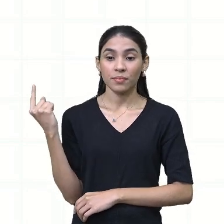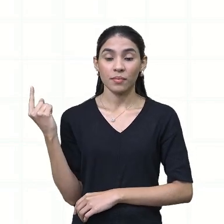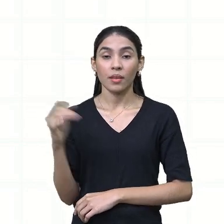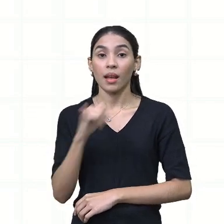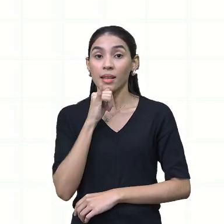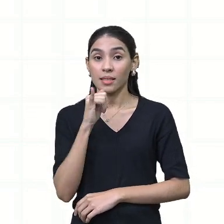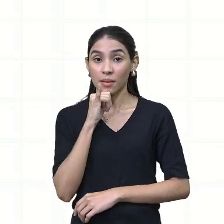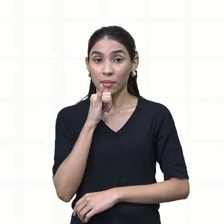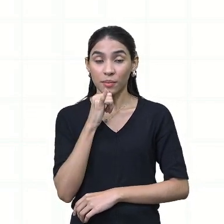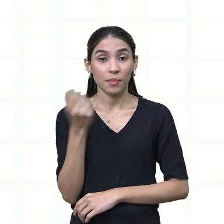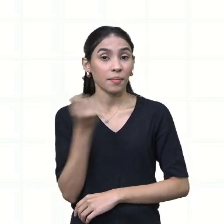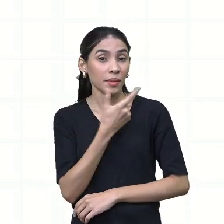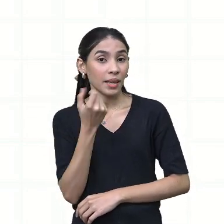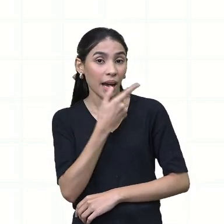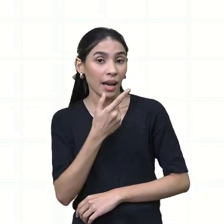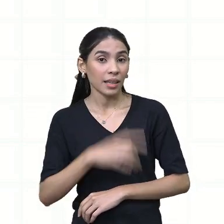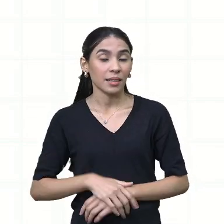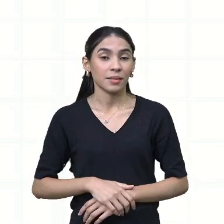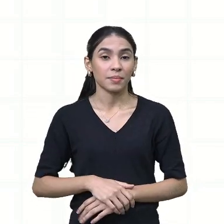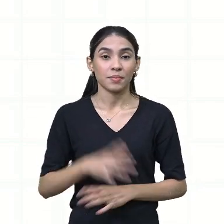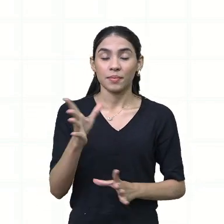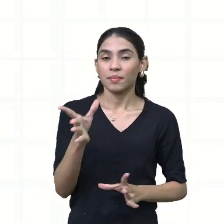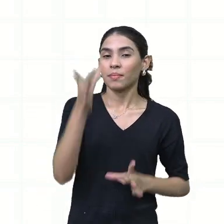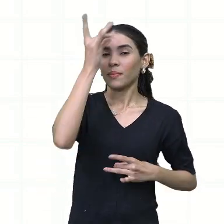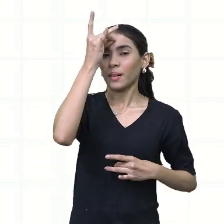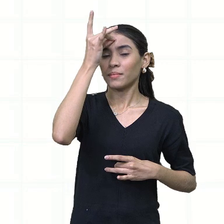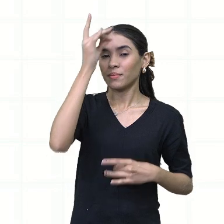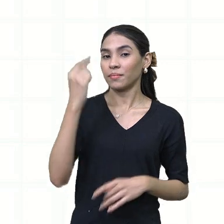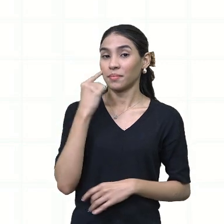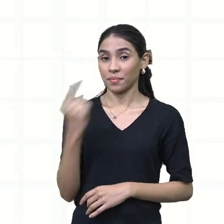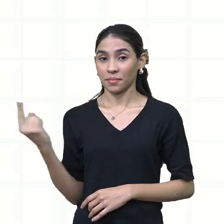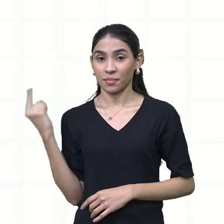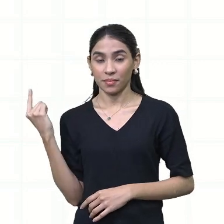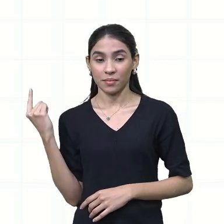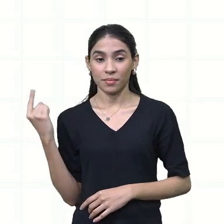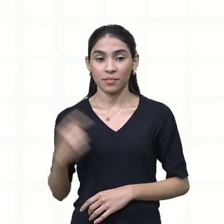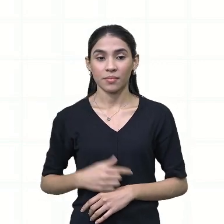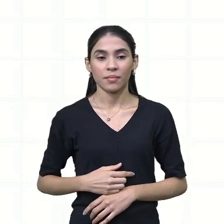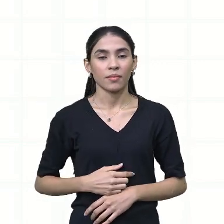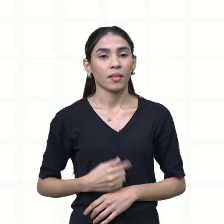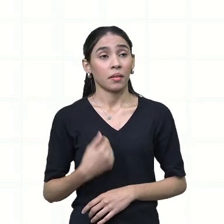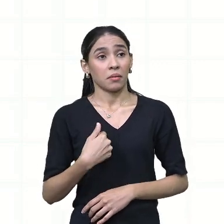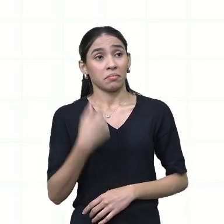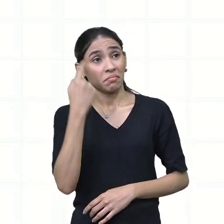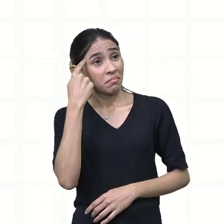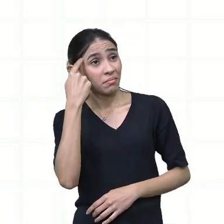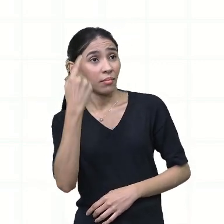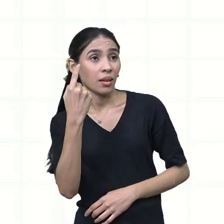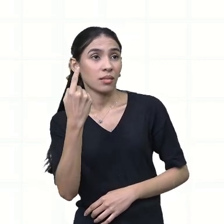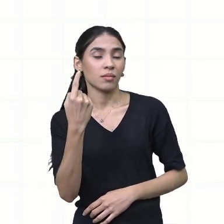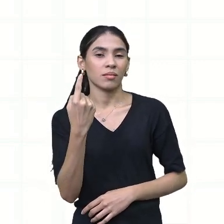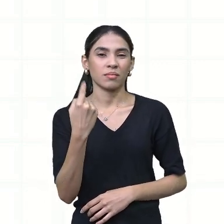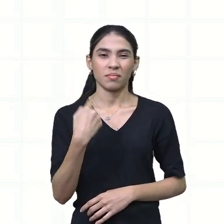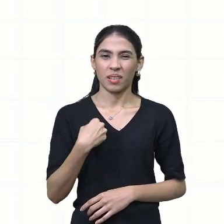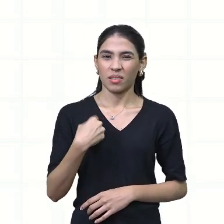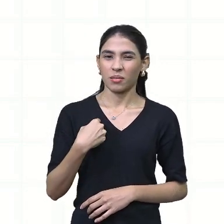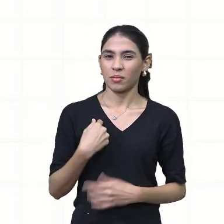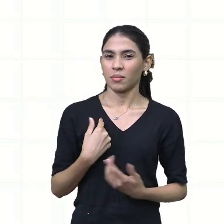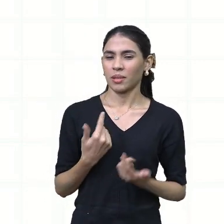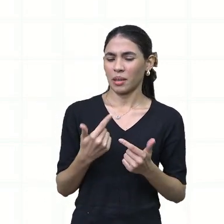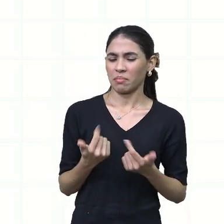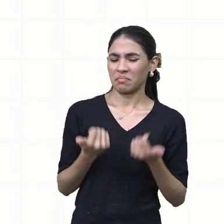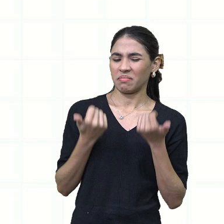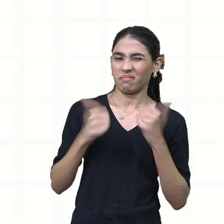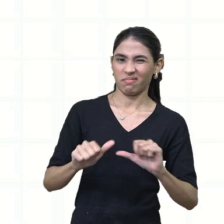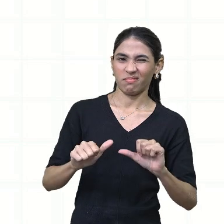de uma piada personificada. Eu penso que estou em um péssimo